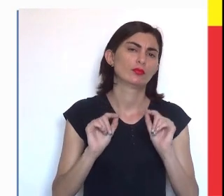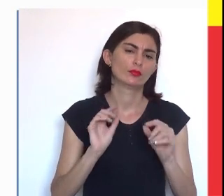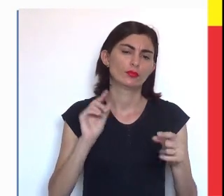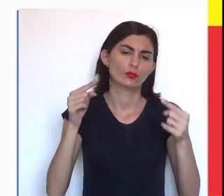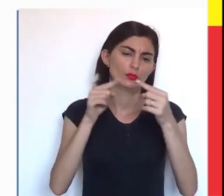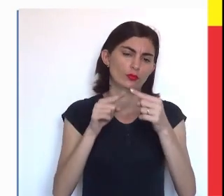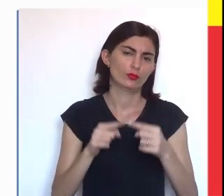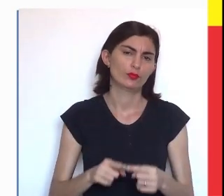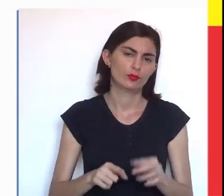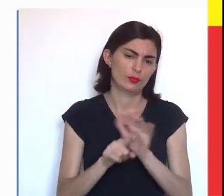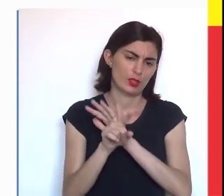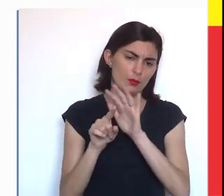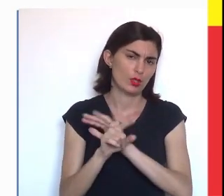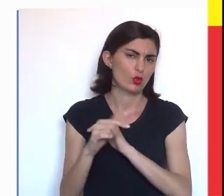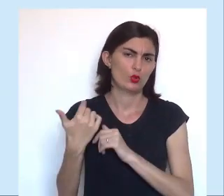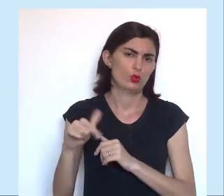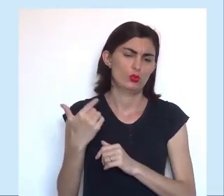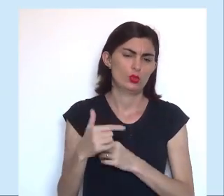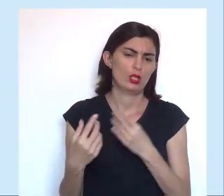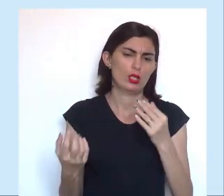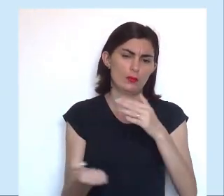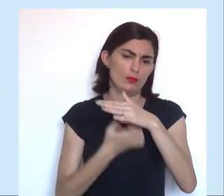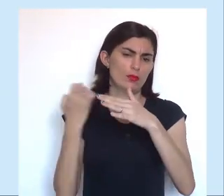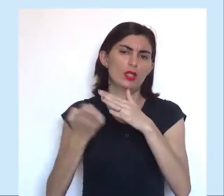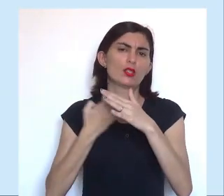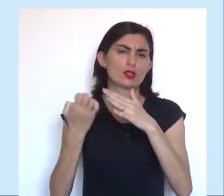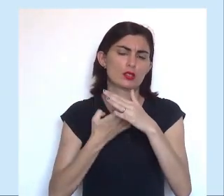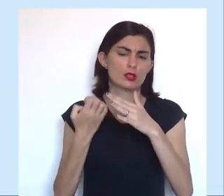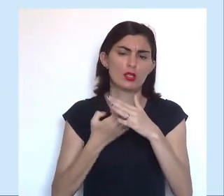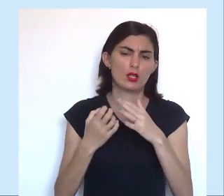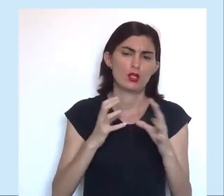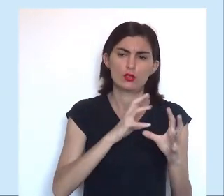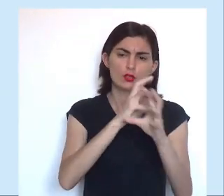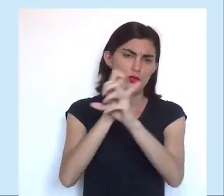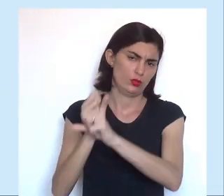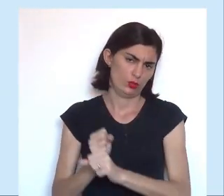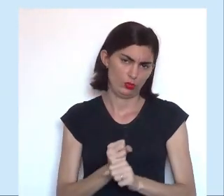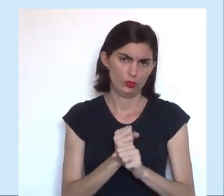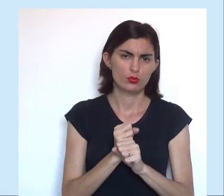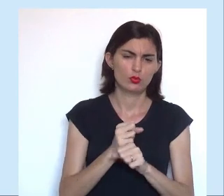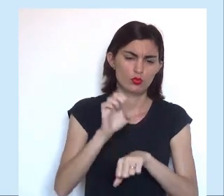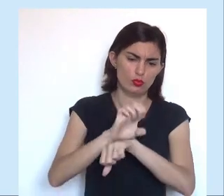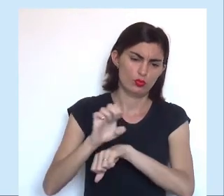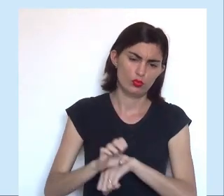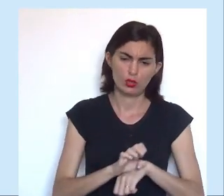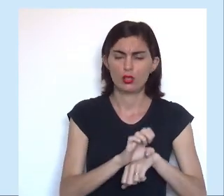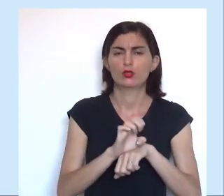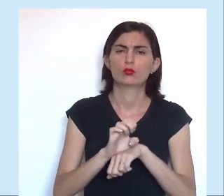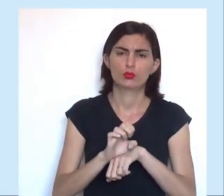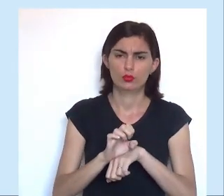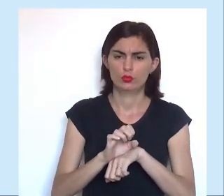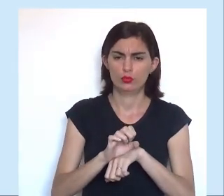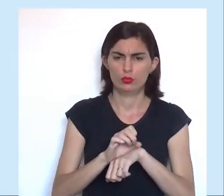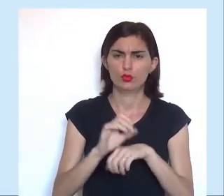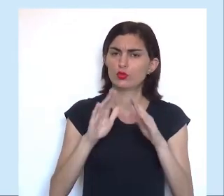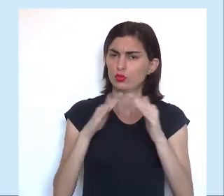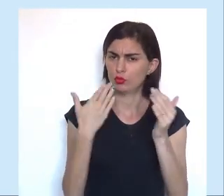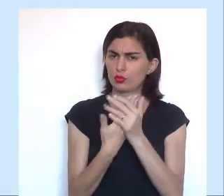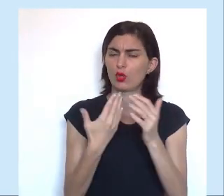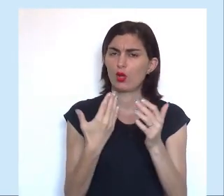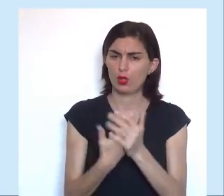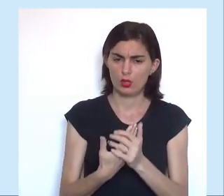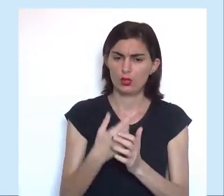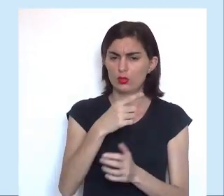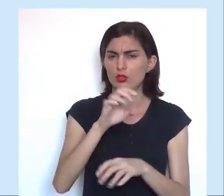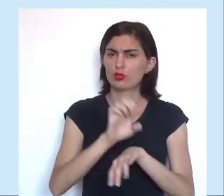aqui, vai estar de acordo com a questão. Não tem como fosse uma empresa que levantou os dados. Os dados são da